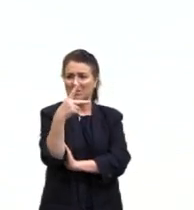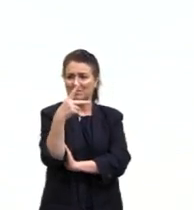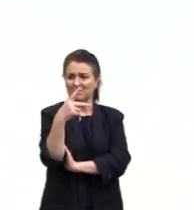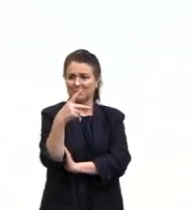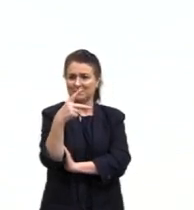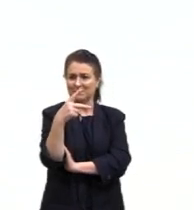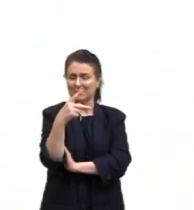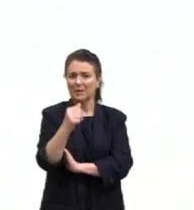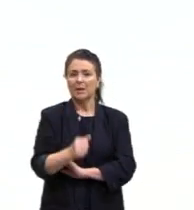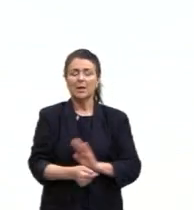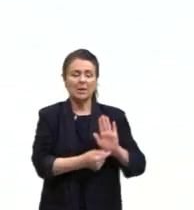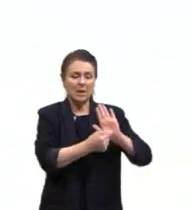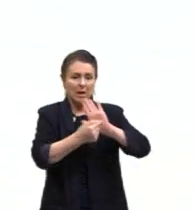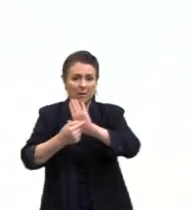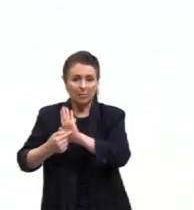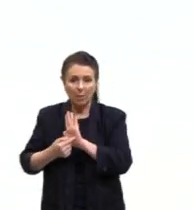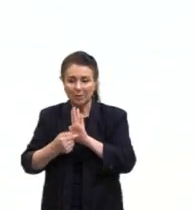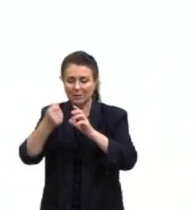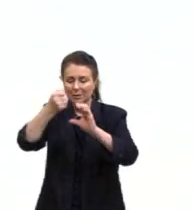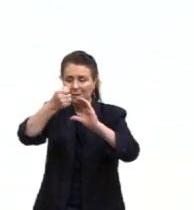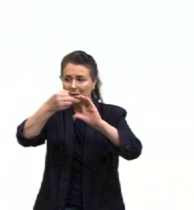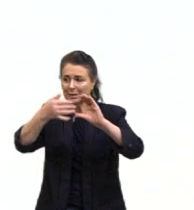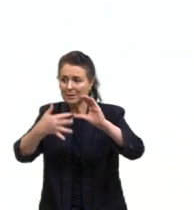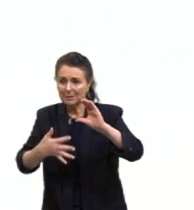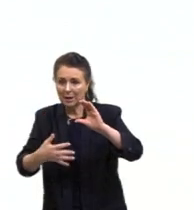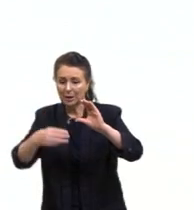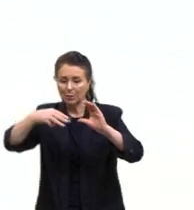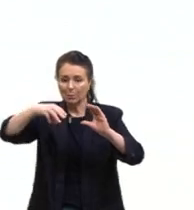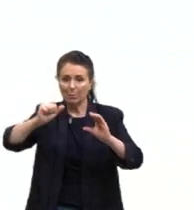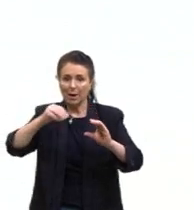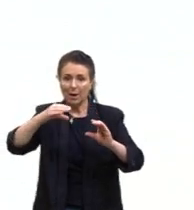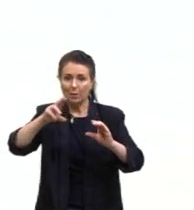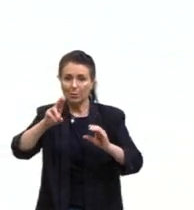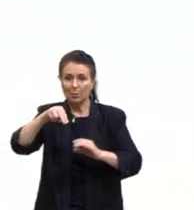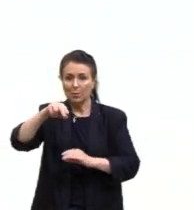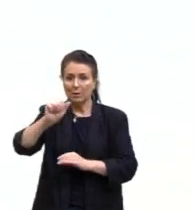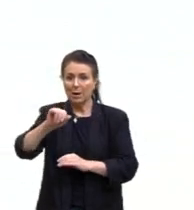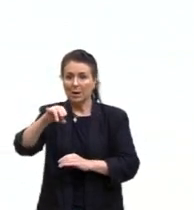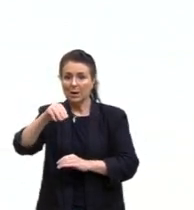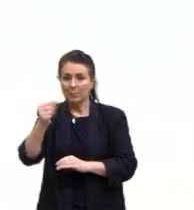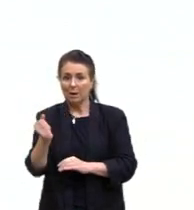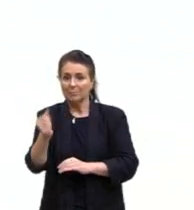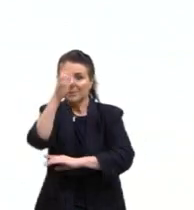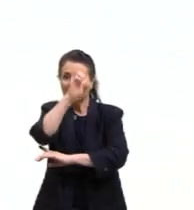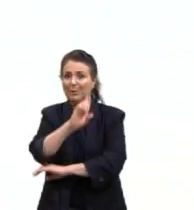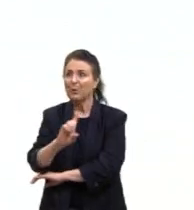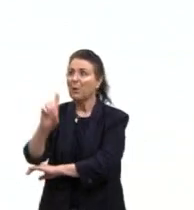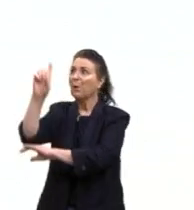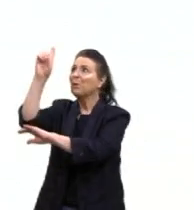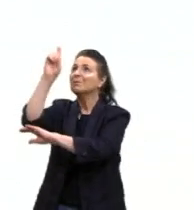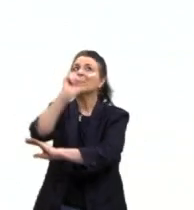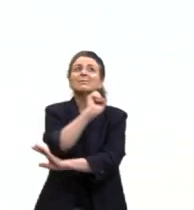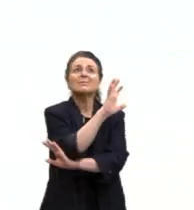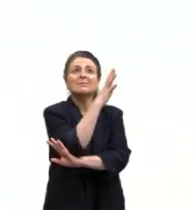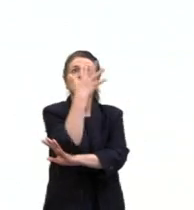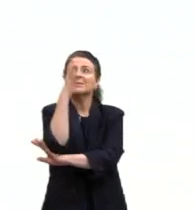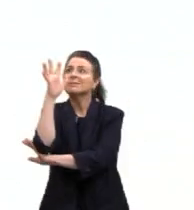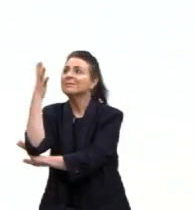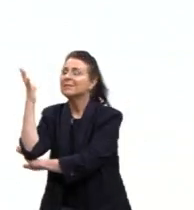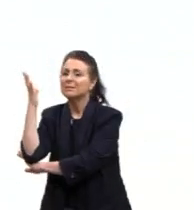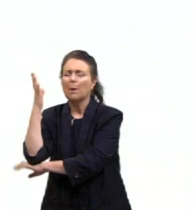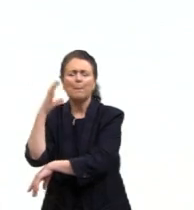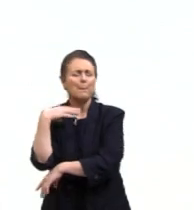e ele traz essa característica de um Macunaíma, que é um deus das plantas, um deus de extrema